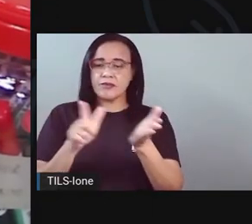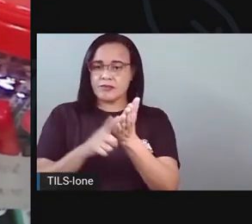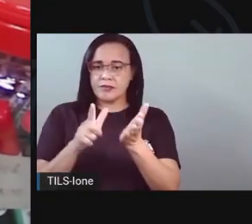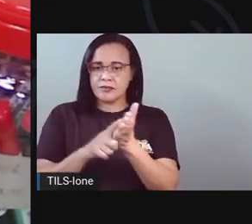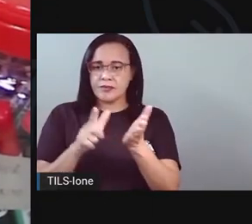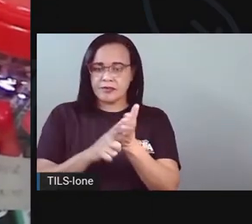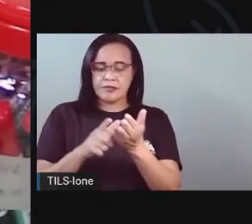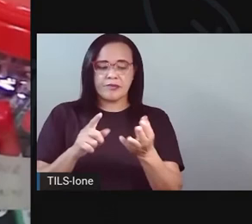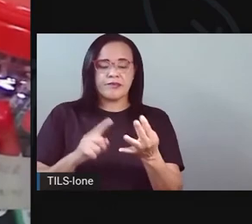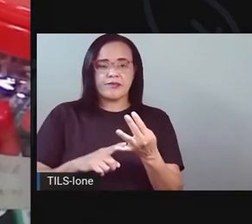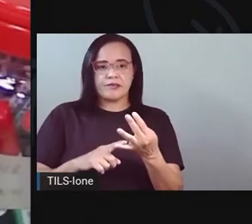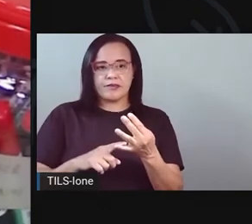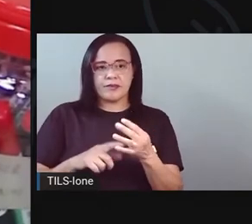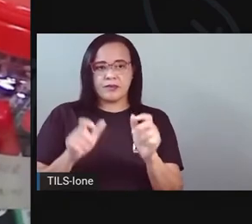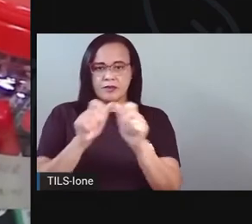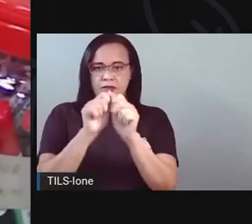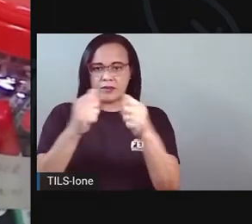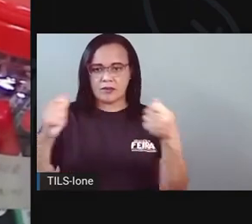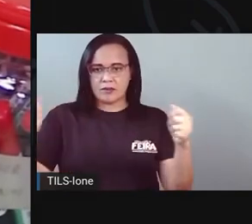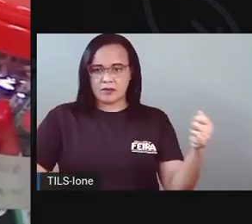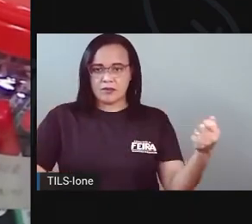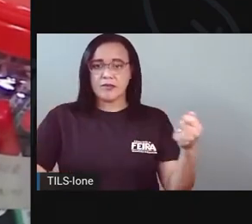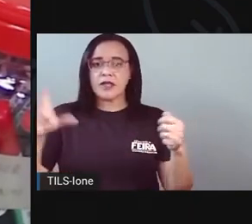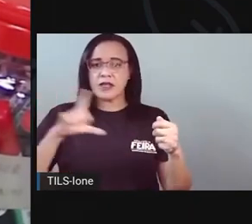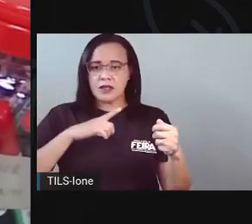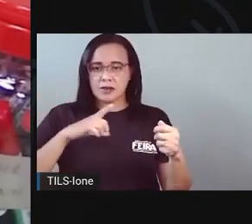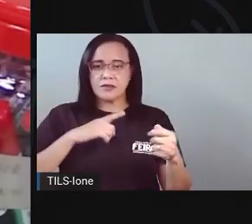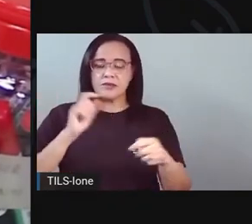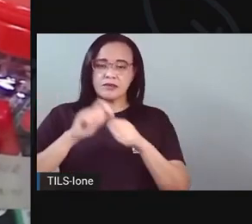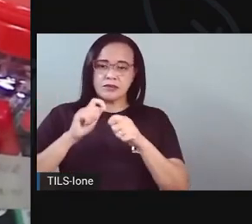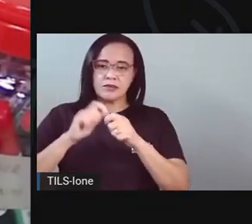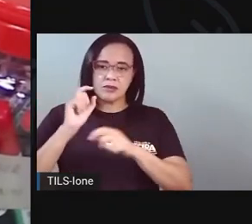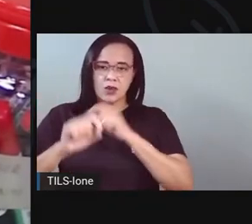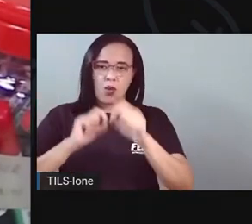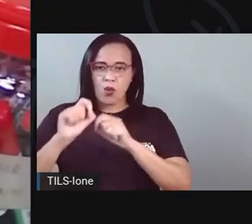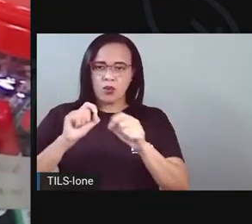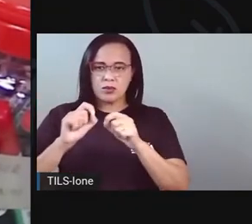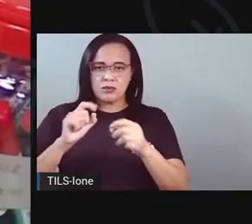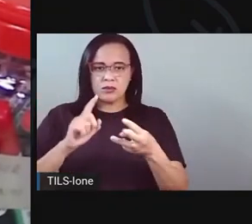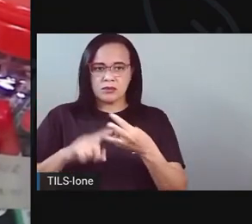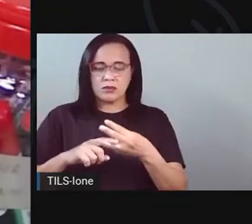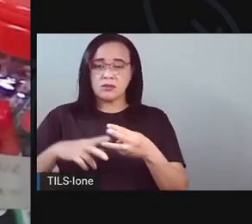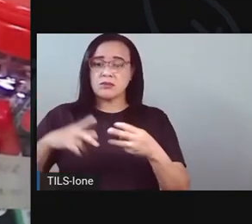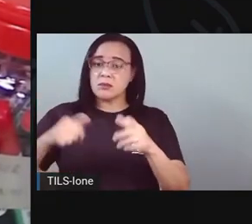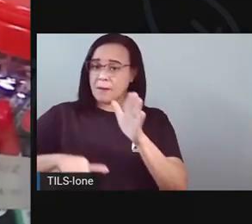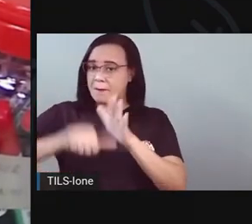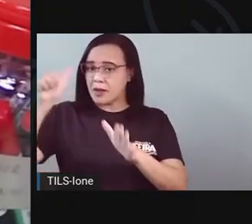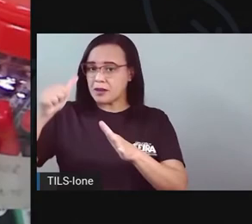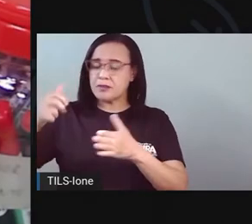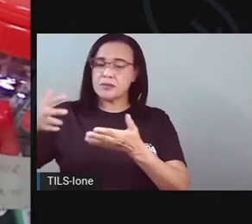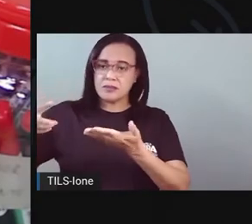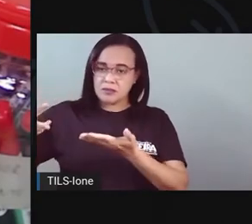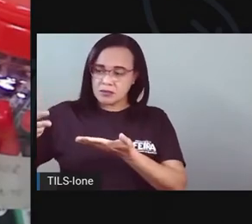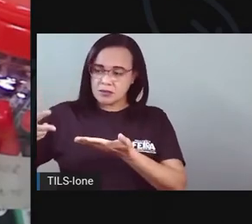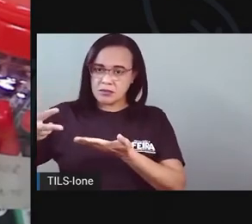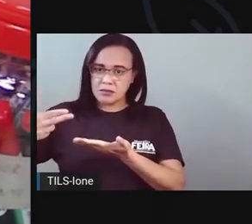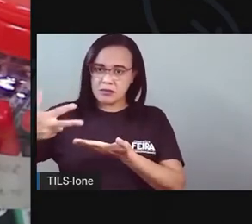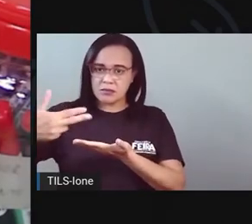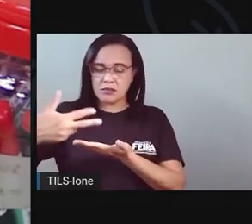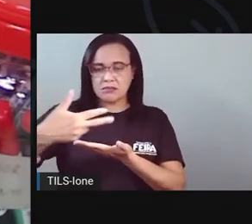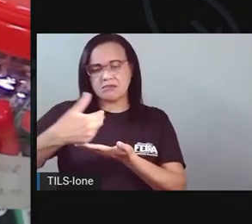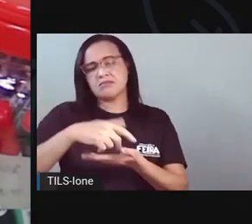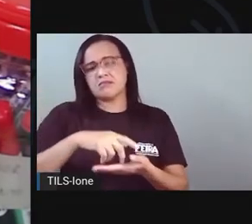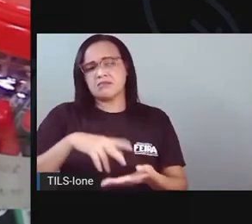aqui uma cartolina. E aí o que a gente vai fazer? Primeiro, a gente vai recortar. Pro não tem o cartolina,